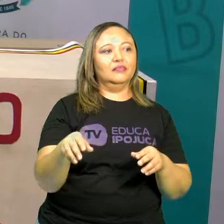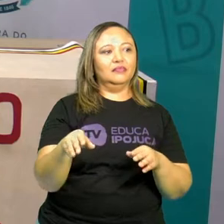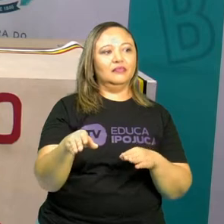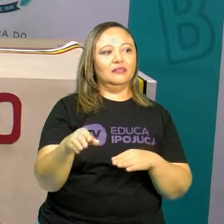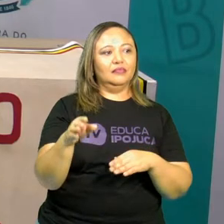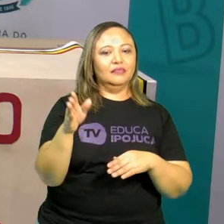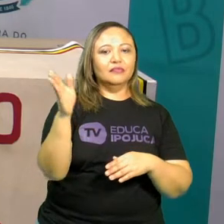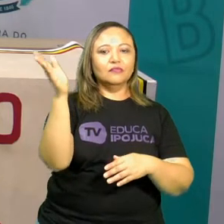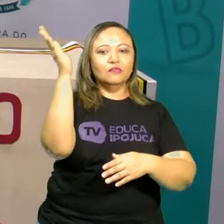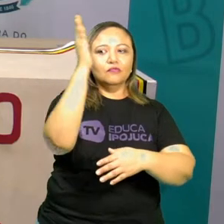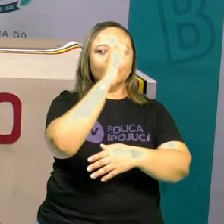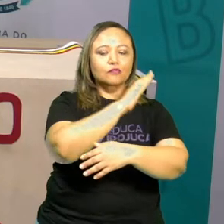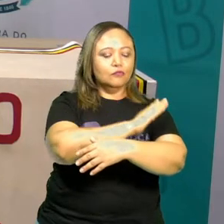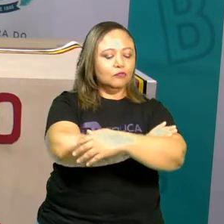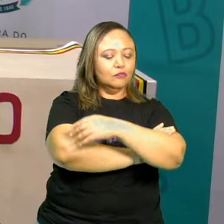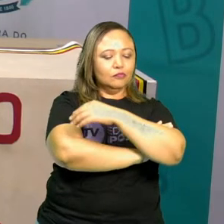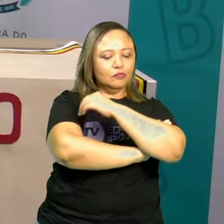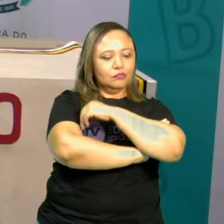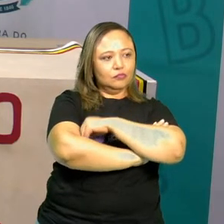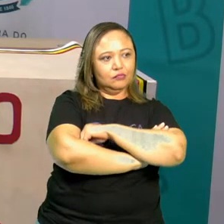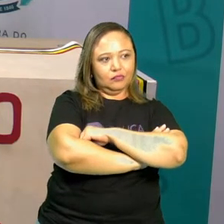os braços, ó.